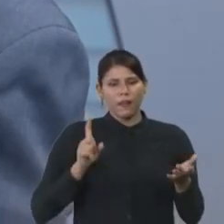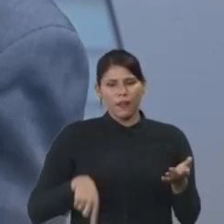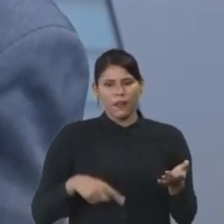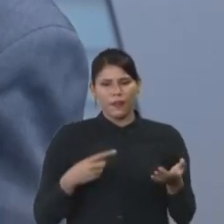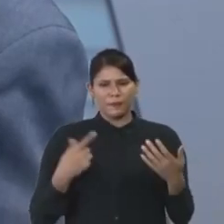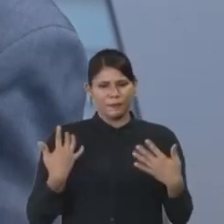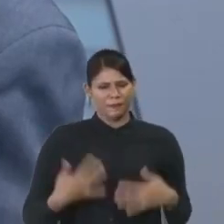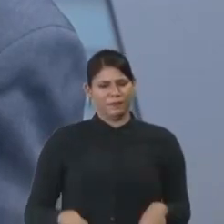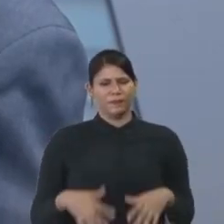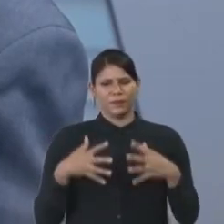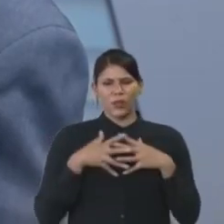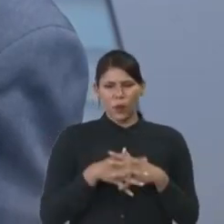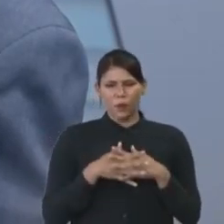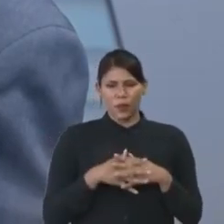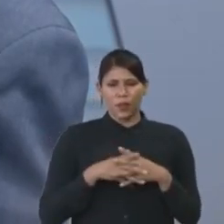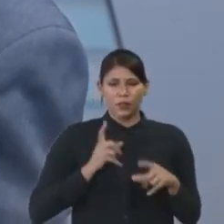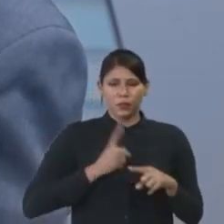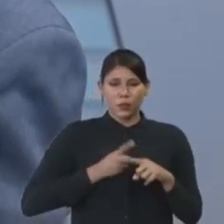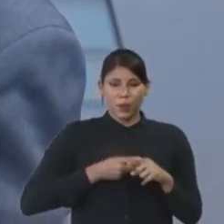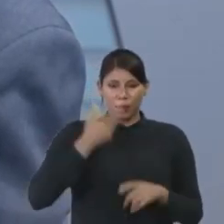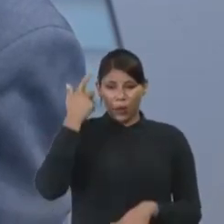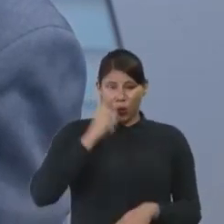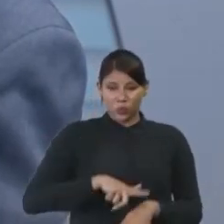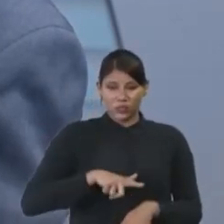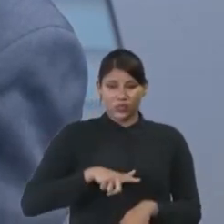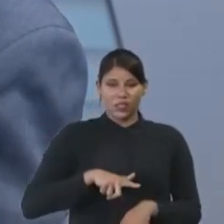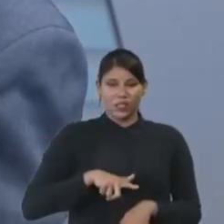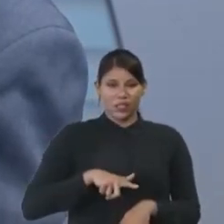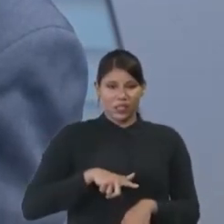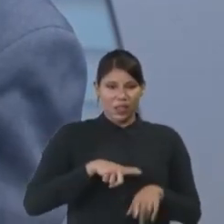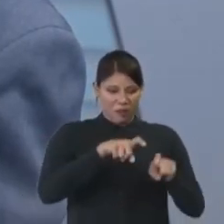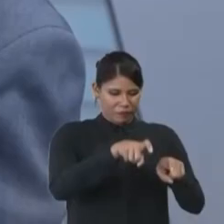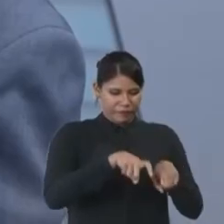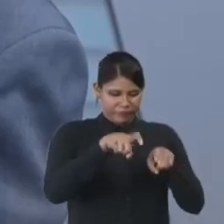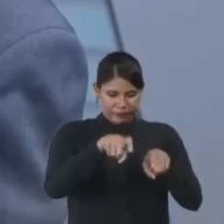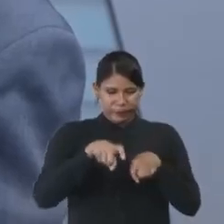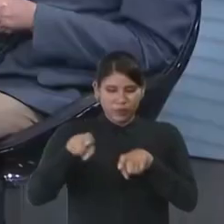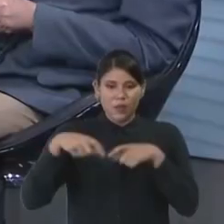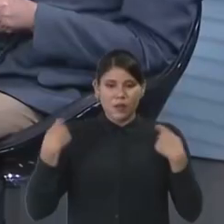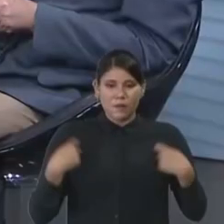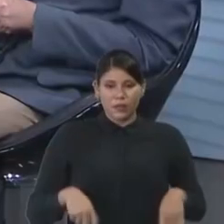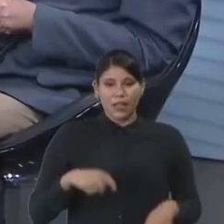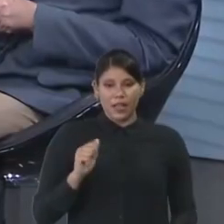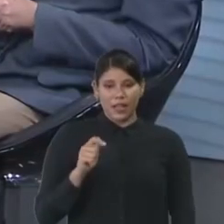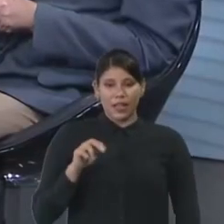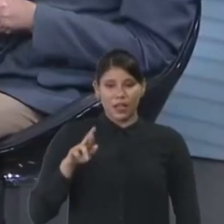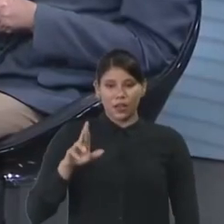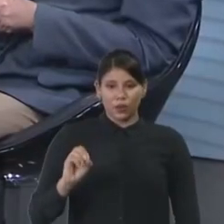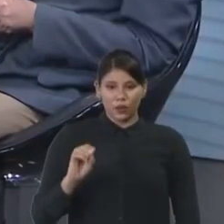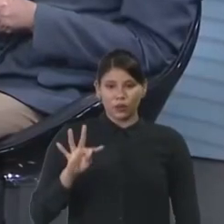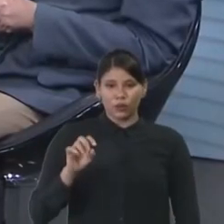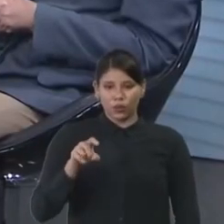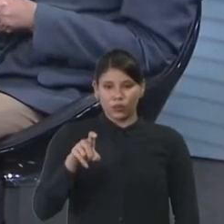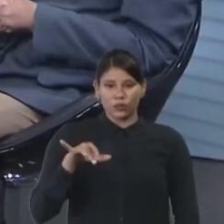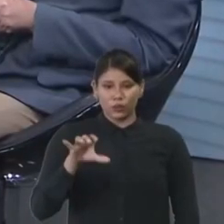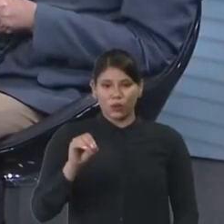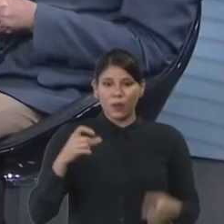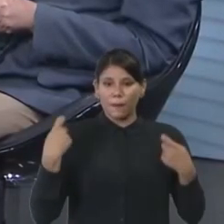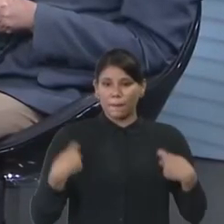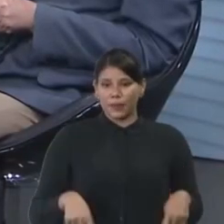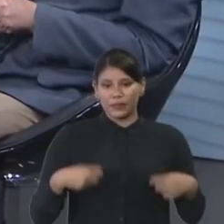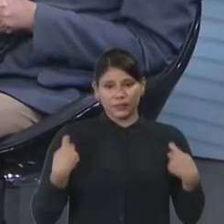do ponto de vista econômico, porque para você produzir em grande escala, você precisa usar agrotóxico. Claro que, sob controle, etc., etc., porque ninguém